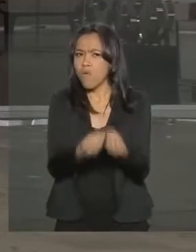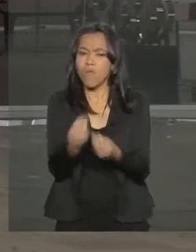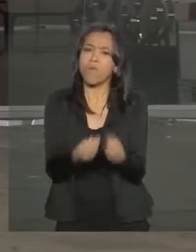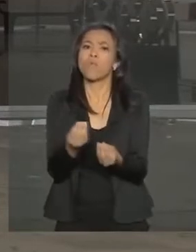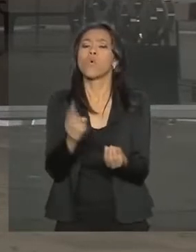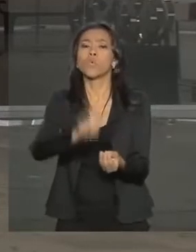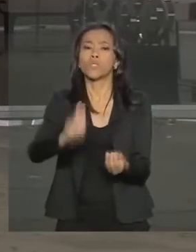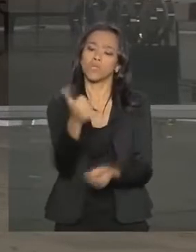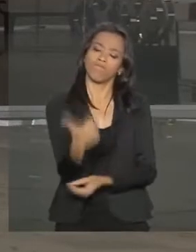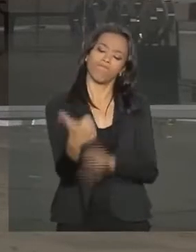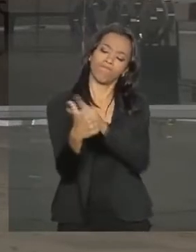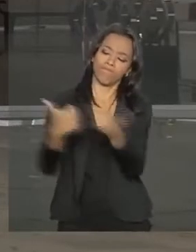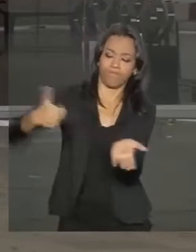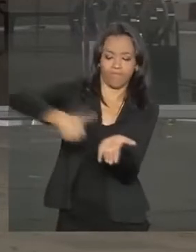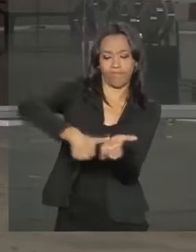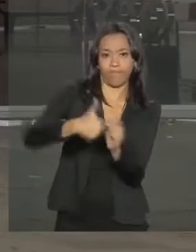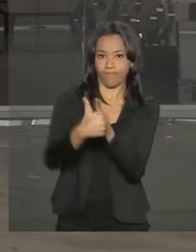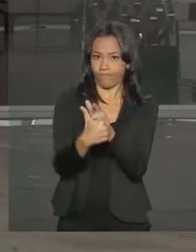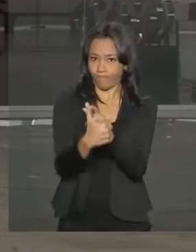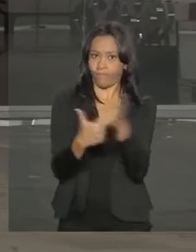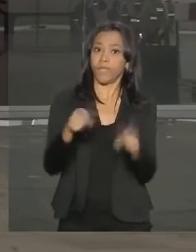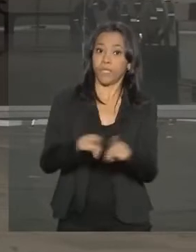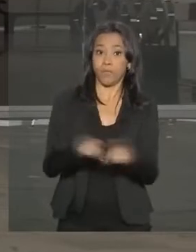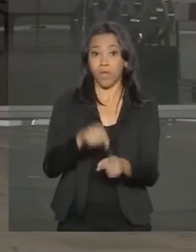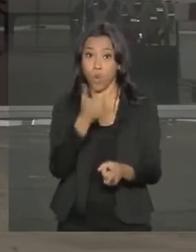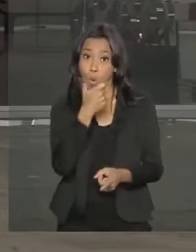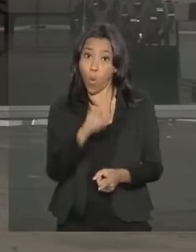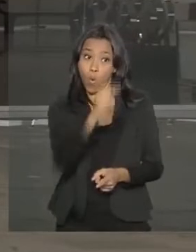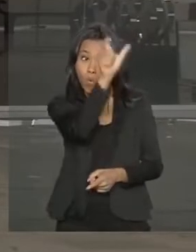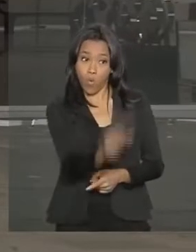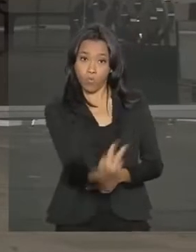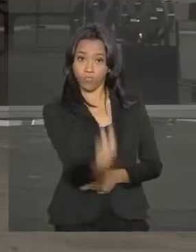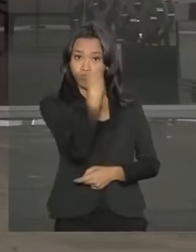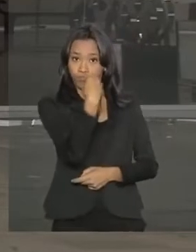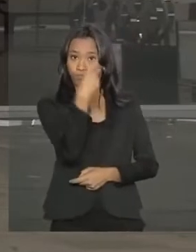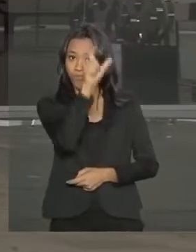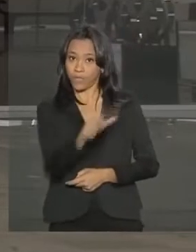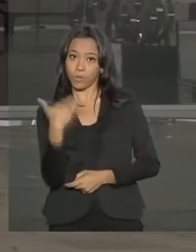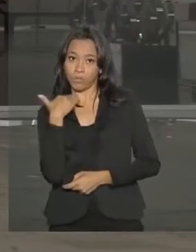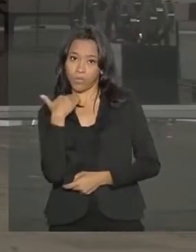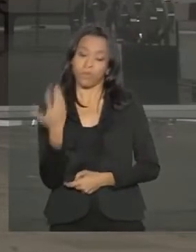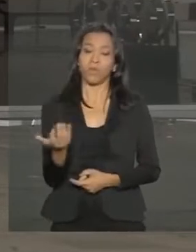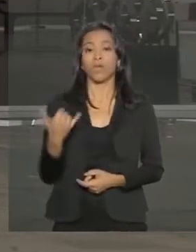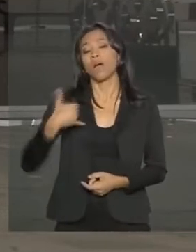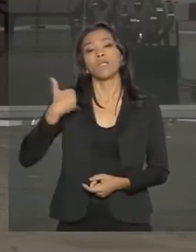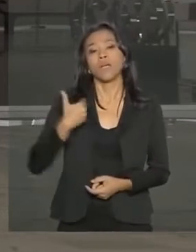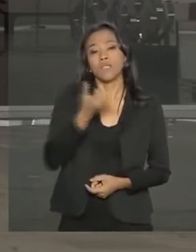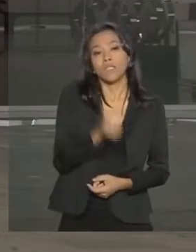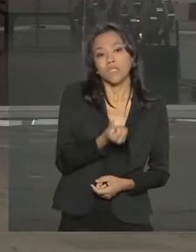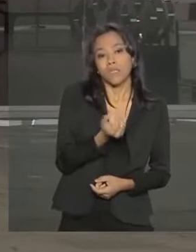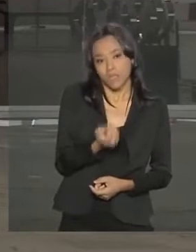uso da biometria ou identificação por funcionário da instituição financeira. Os beneficiários com idade de